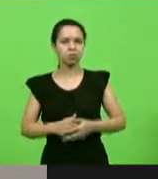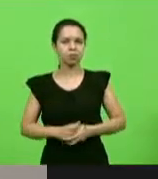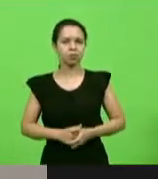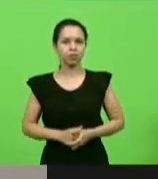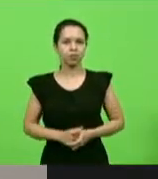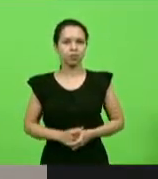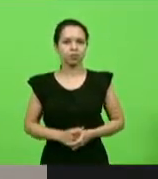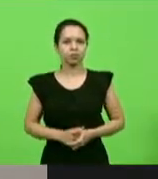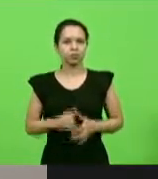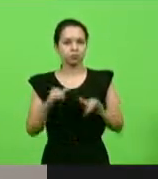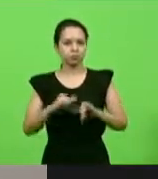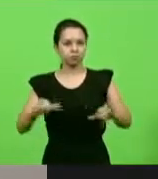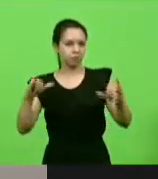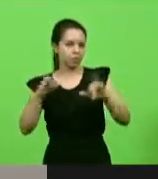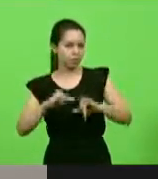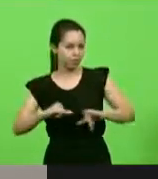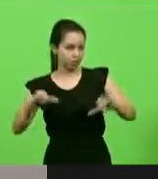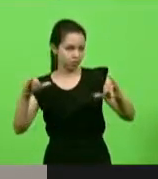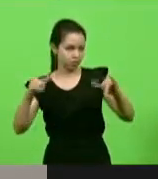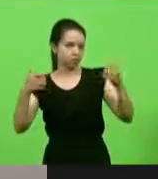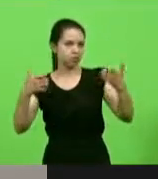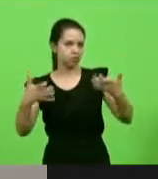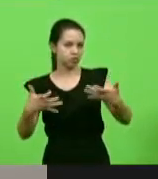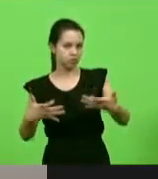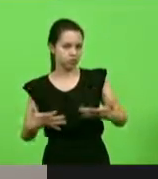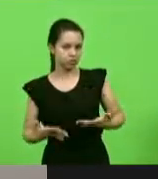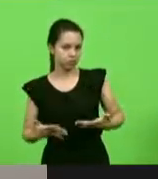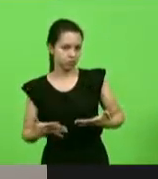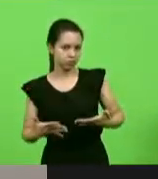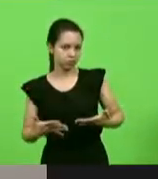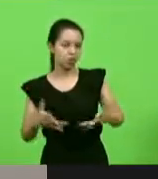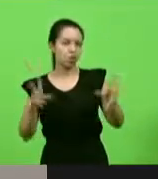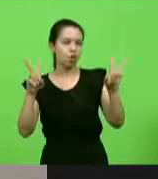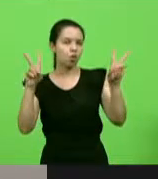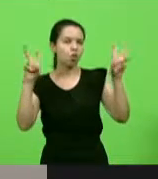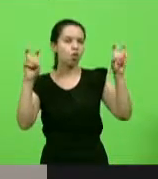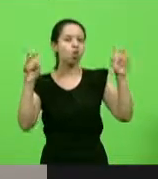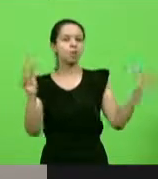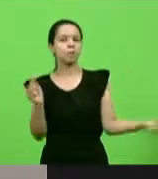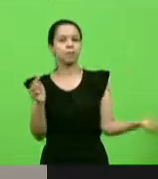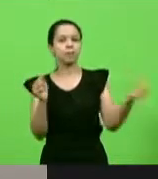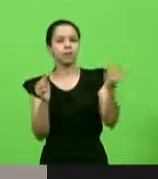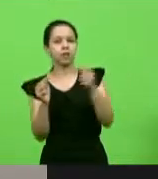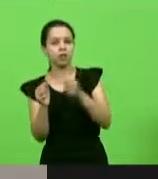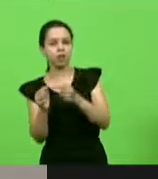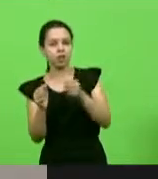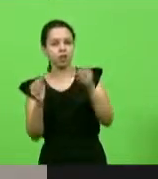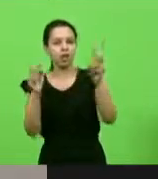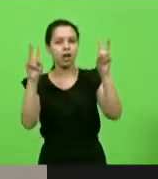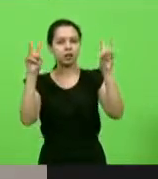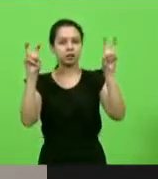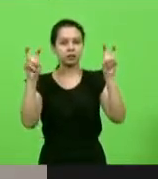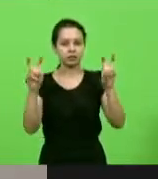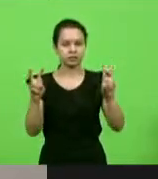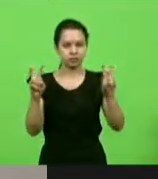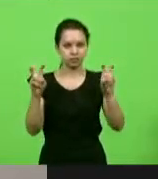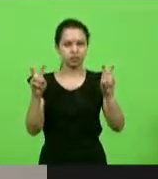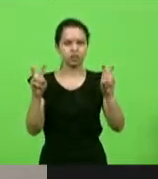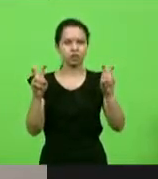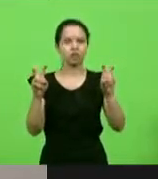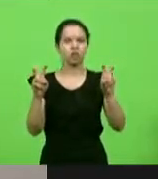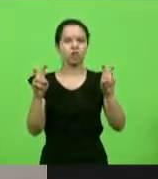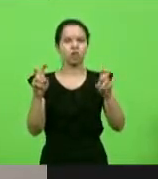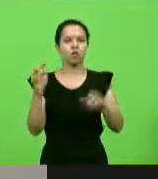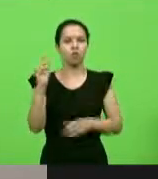uma manifestação que diz respeito às questões que envolvem o